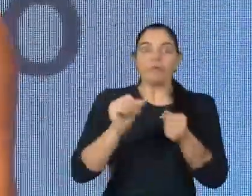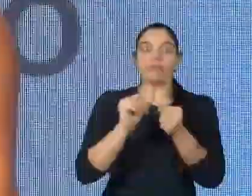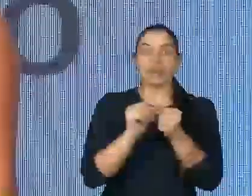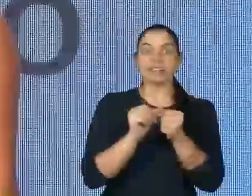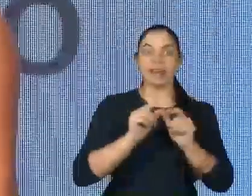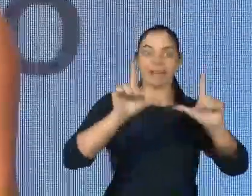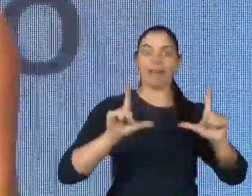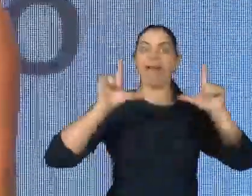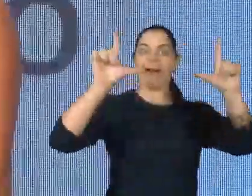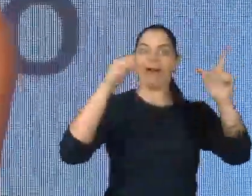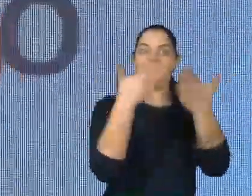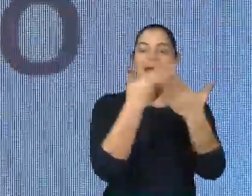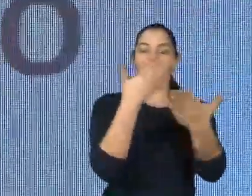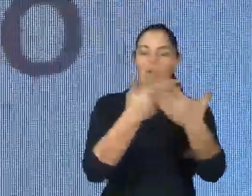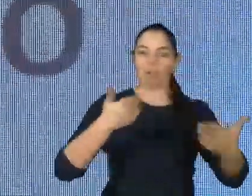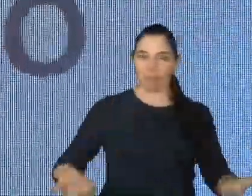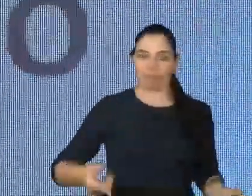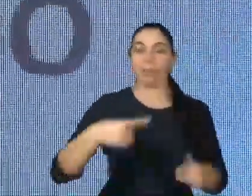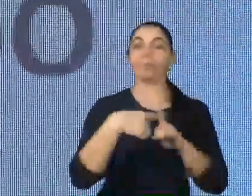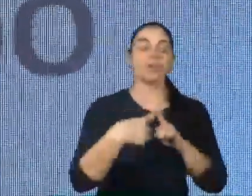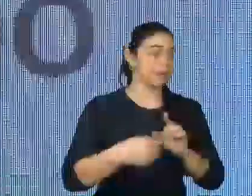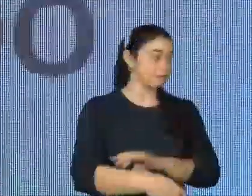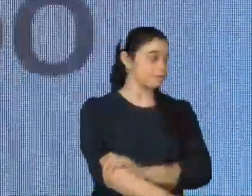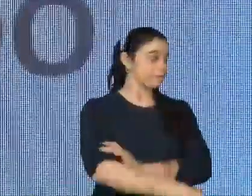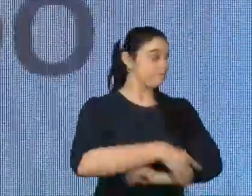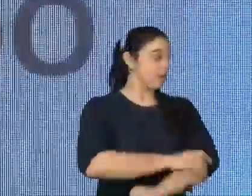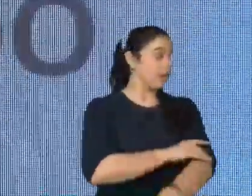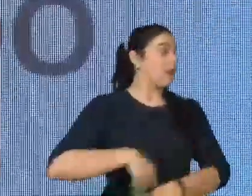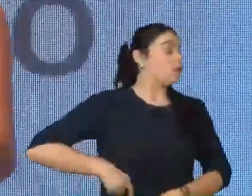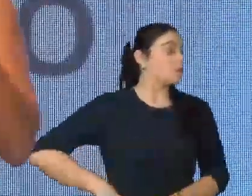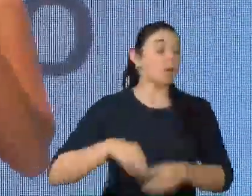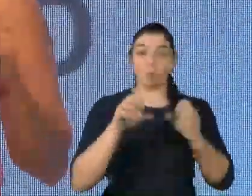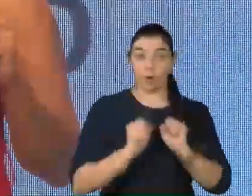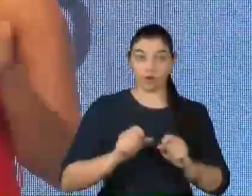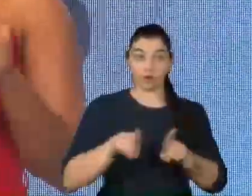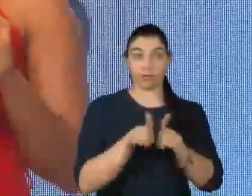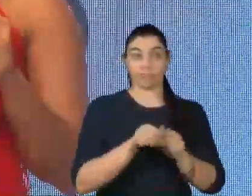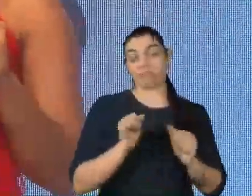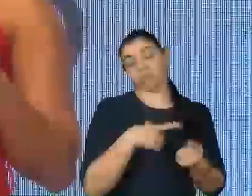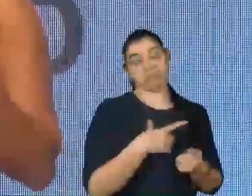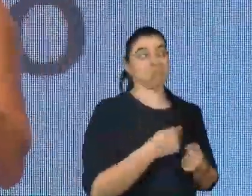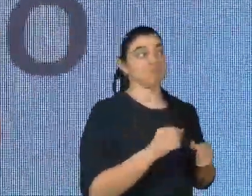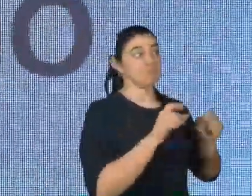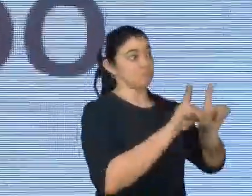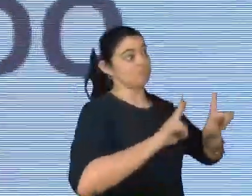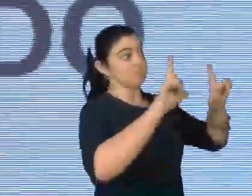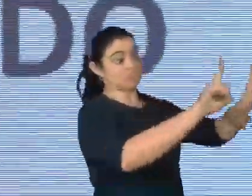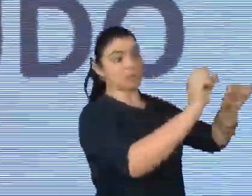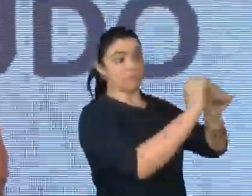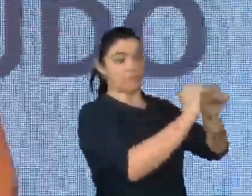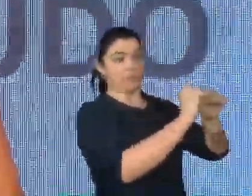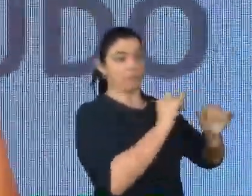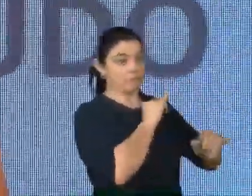teleaulas com as crianças? Porque aí, o que nós podemos fazer? O PowerPoint é um programa que interage com a criança,